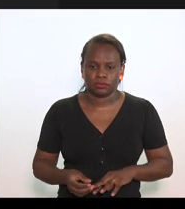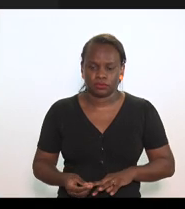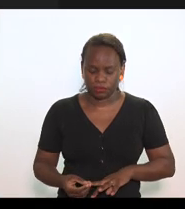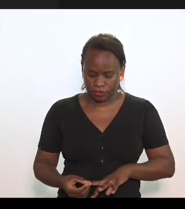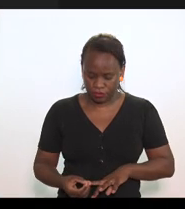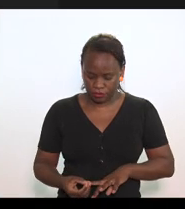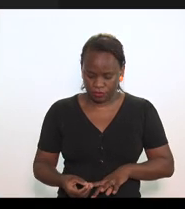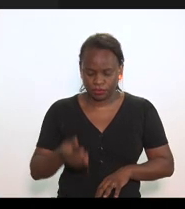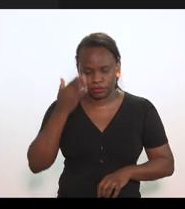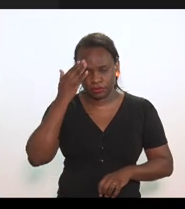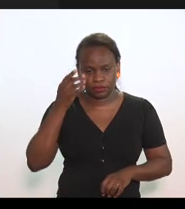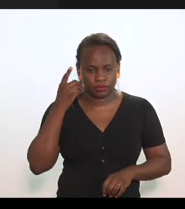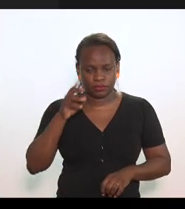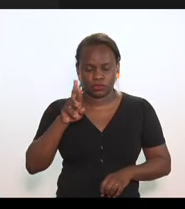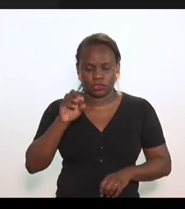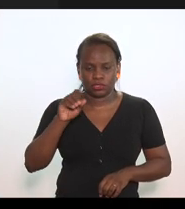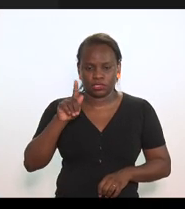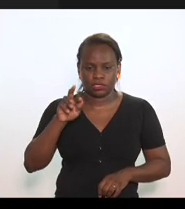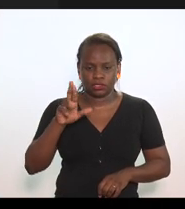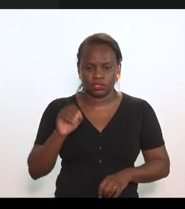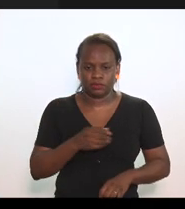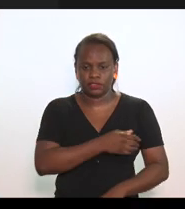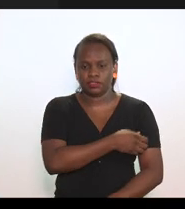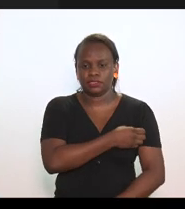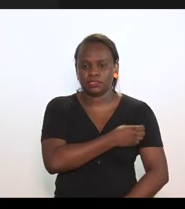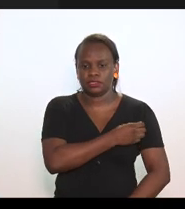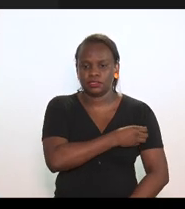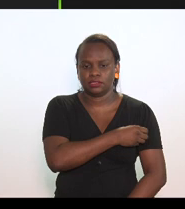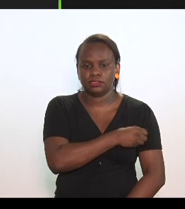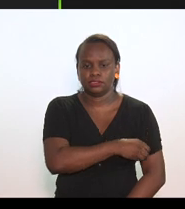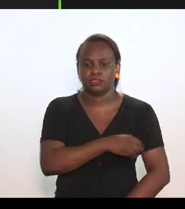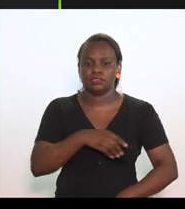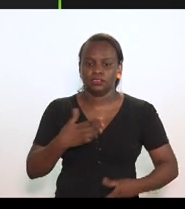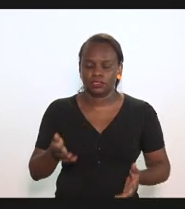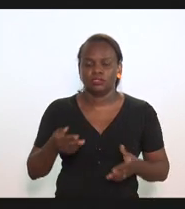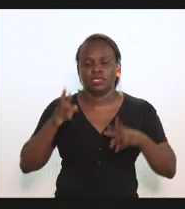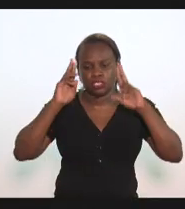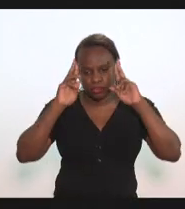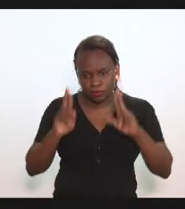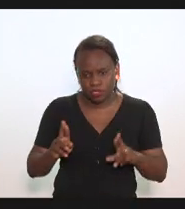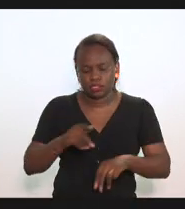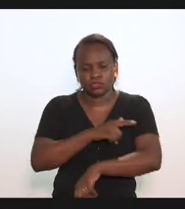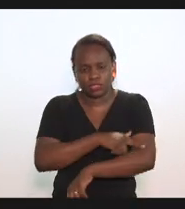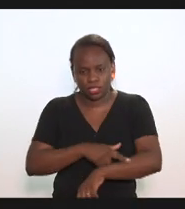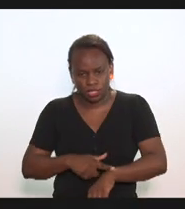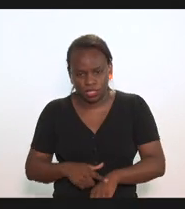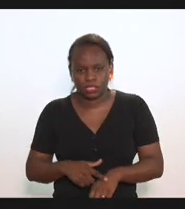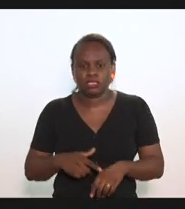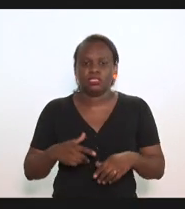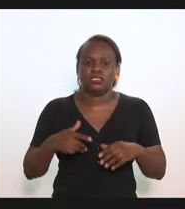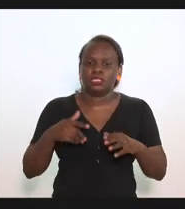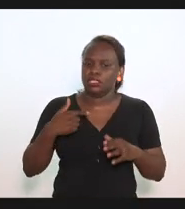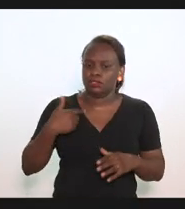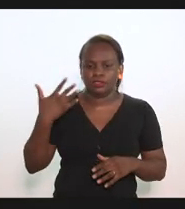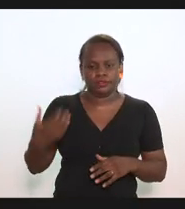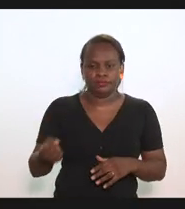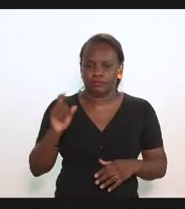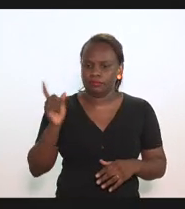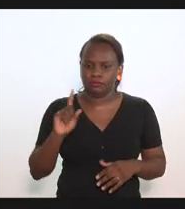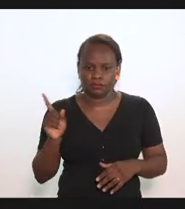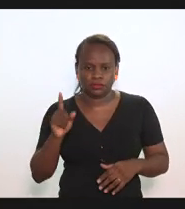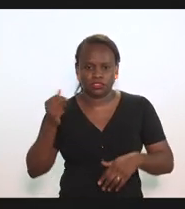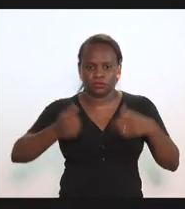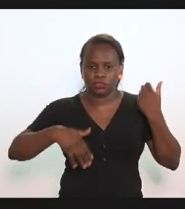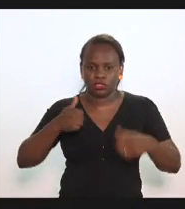obrigado deputado Rodrigo Amorim por favor presidente com todo o respeito com a máxima vênia refuto com veemência